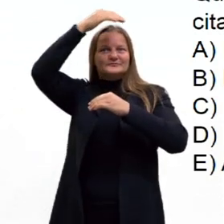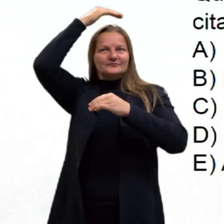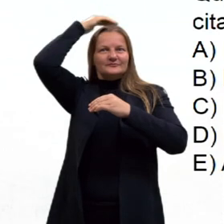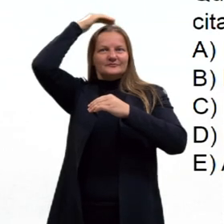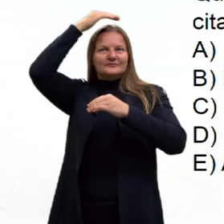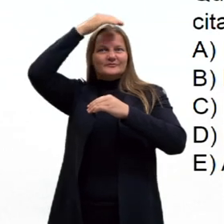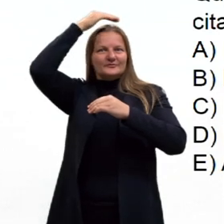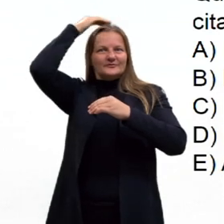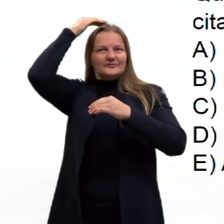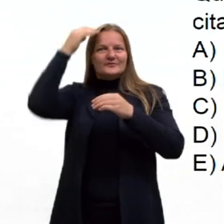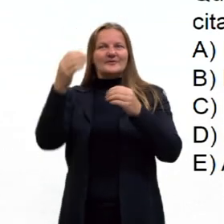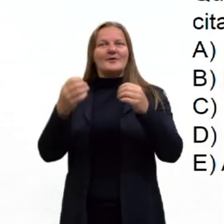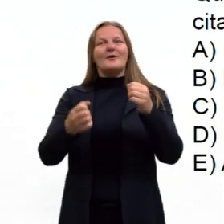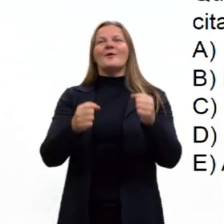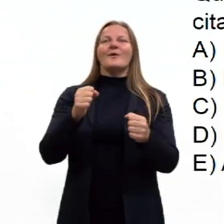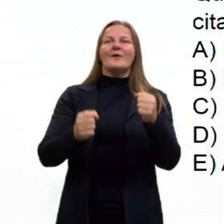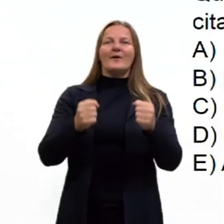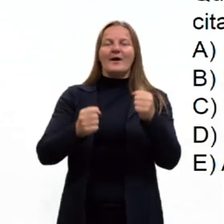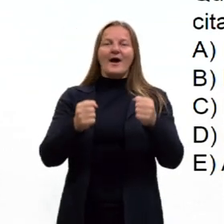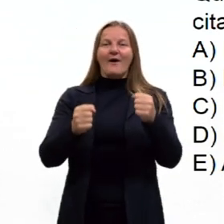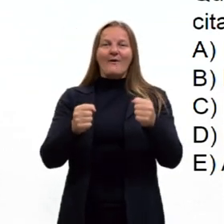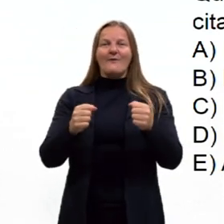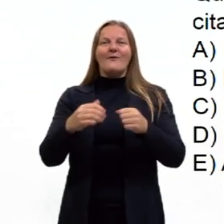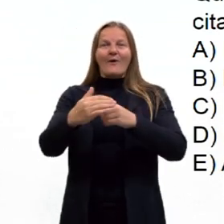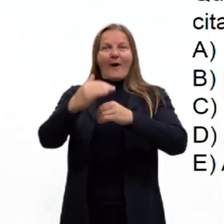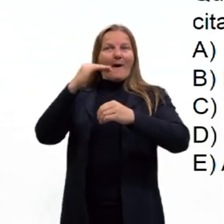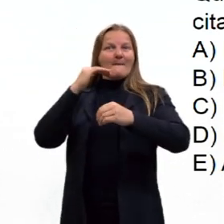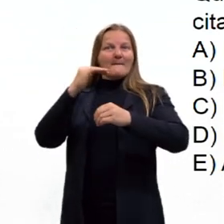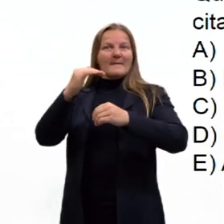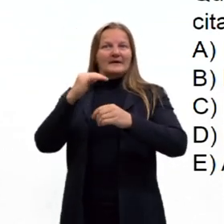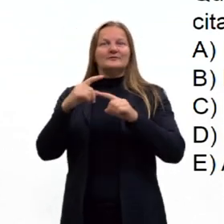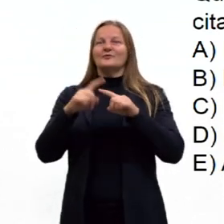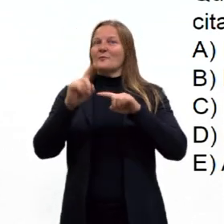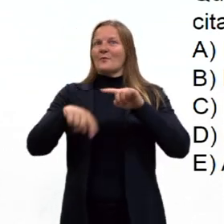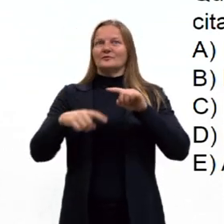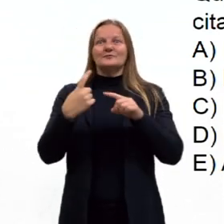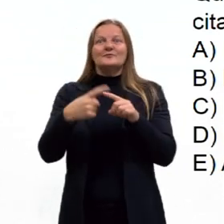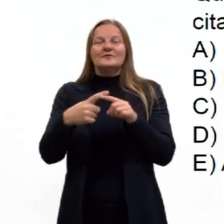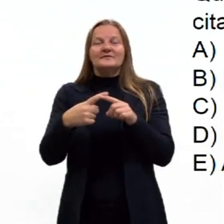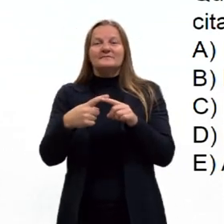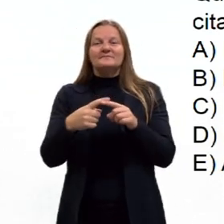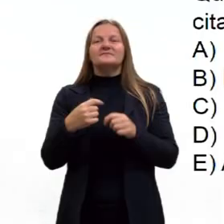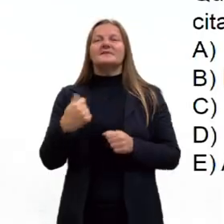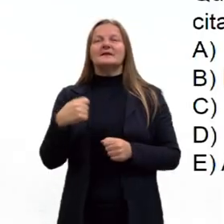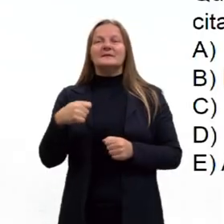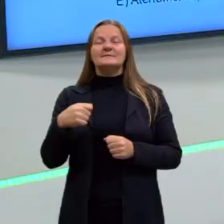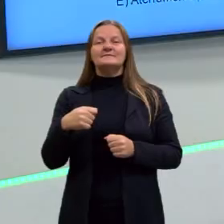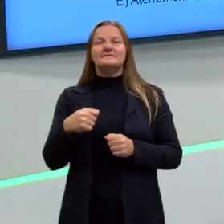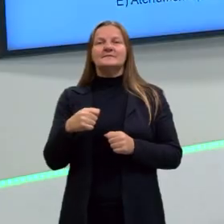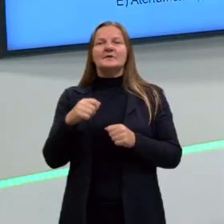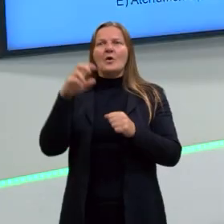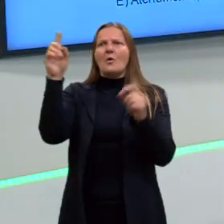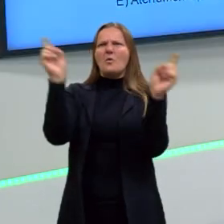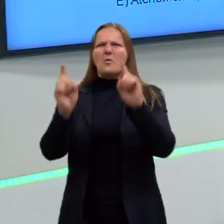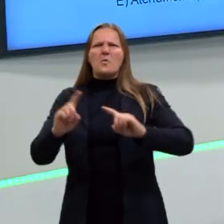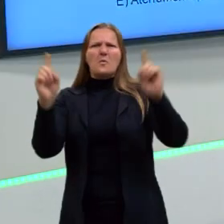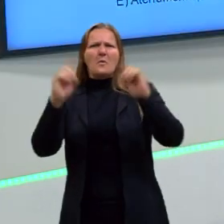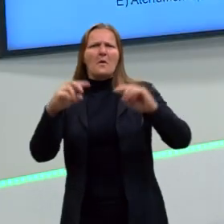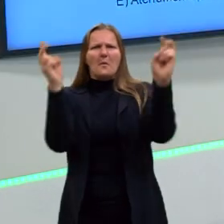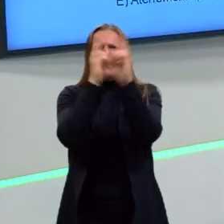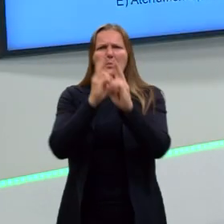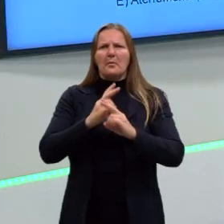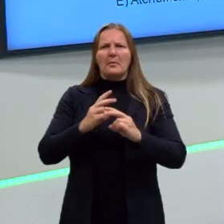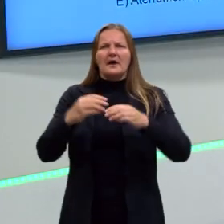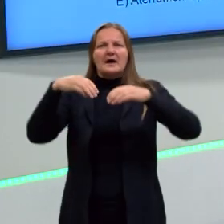automóvel comum. Por que isso funciona? Por que a gente se proteger, então, quando tem uma tempestade com muitos raios dentro do